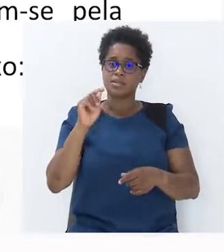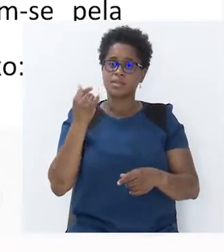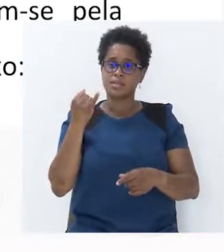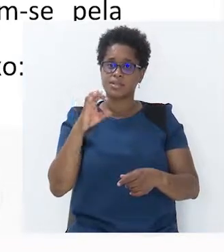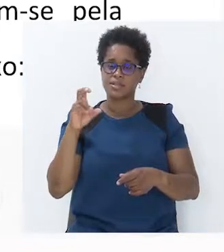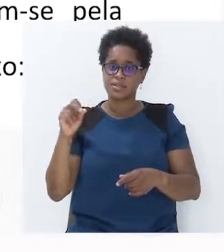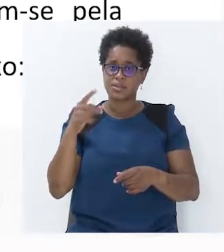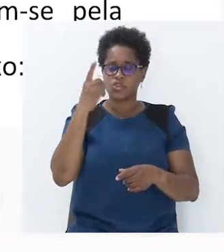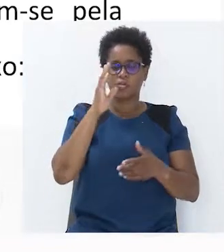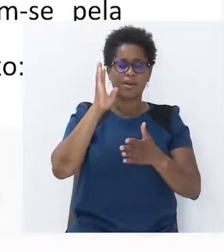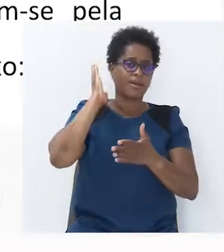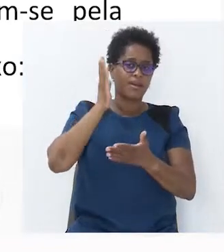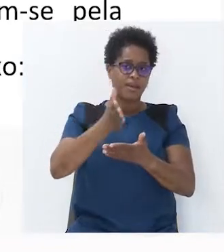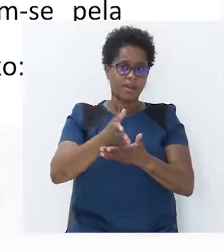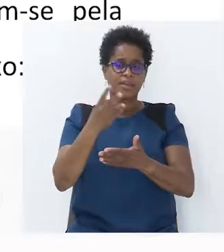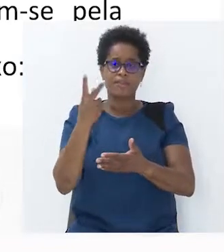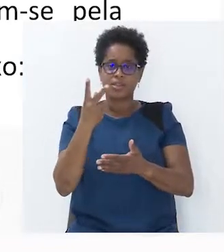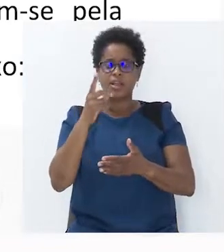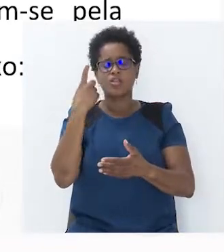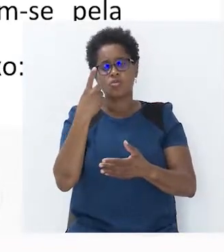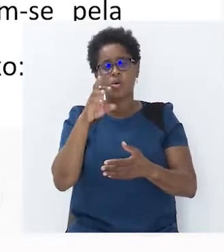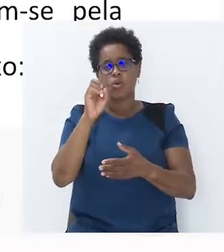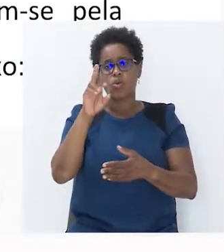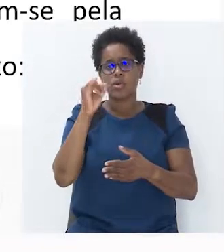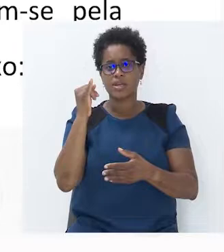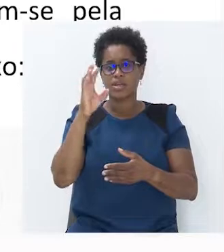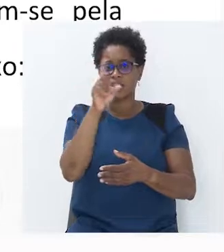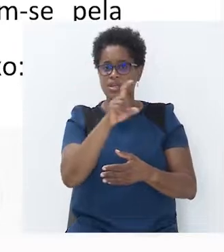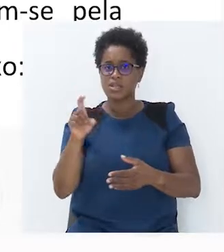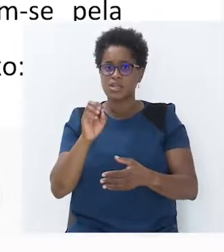horizontal, como mostra a figura abaixo.